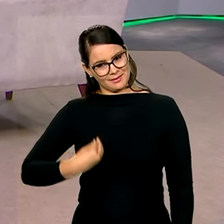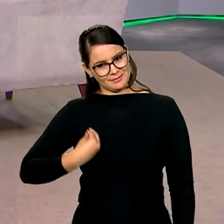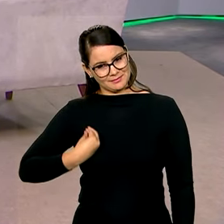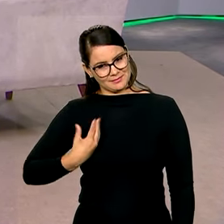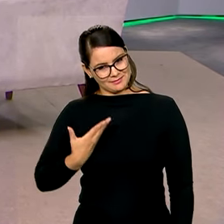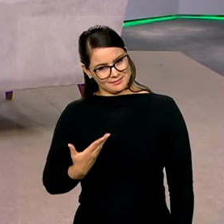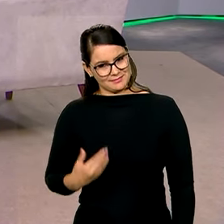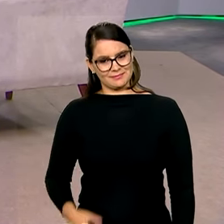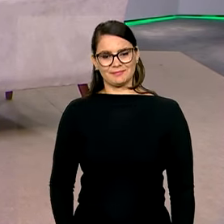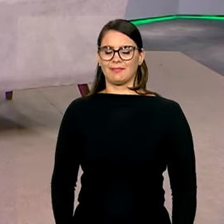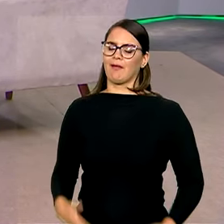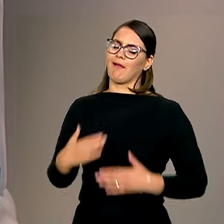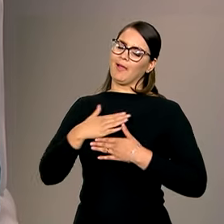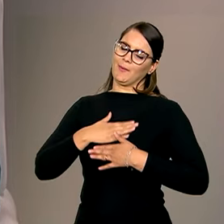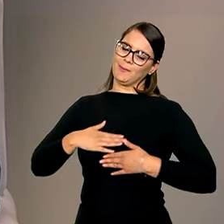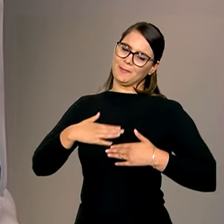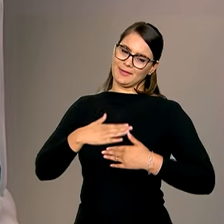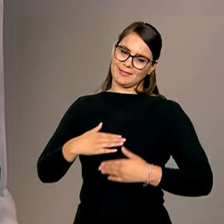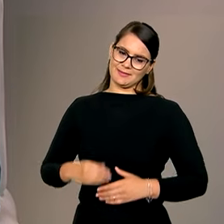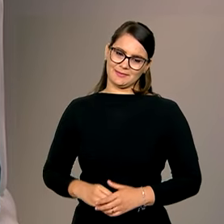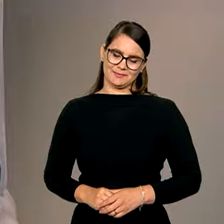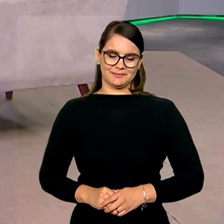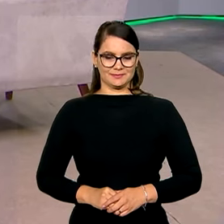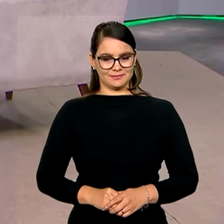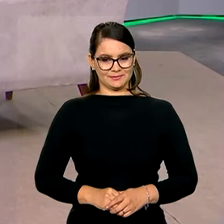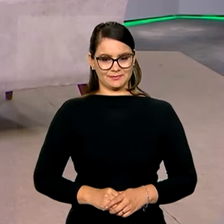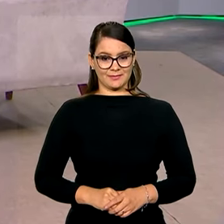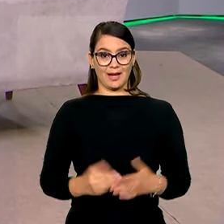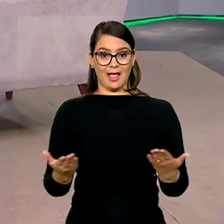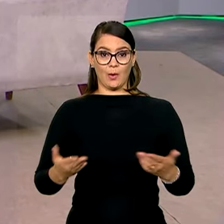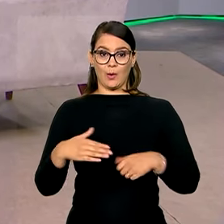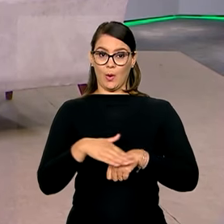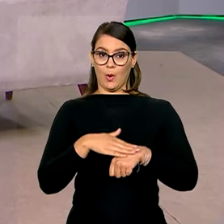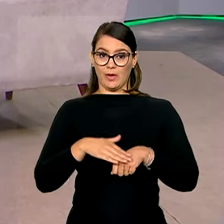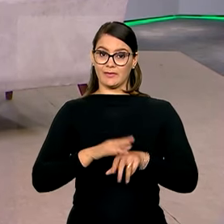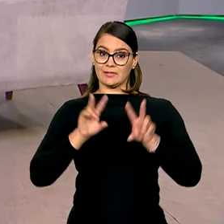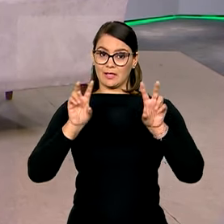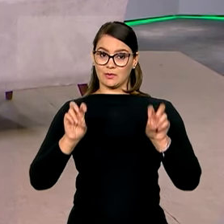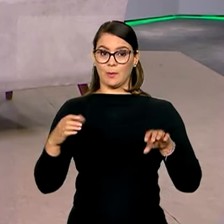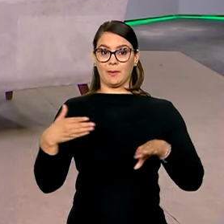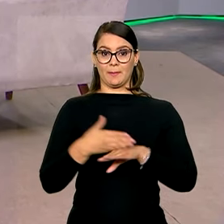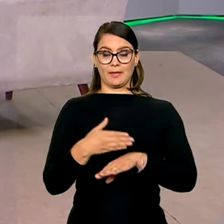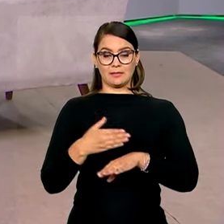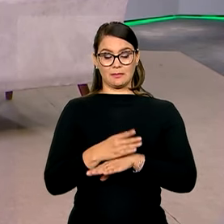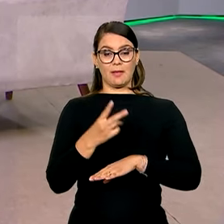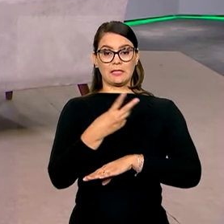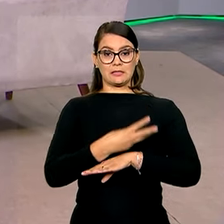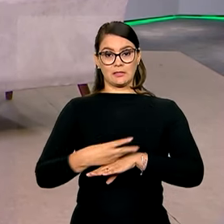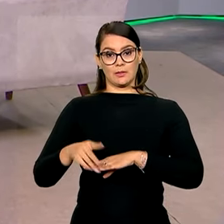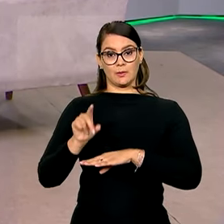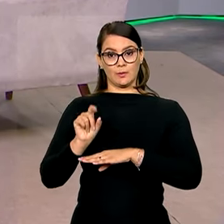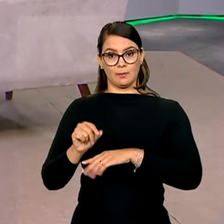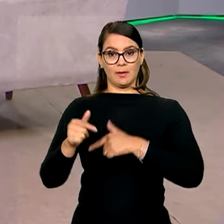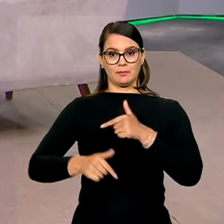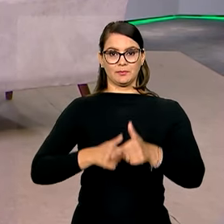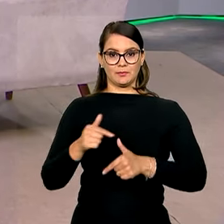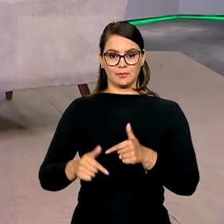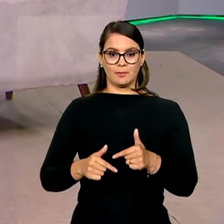em Dia. É um grande prazer estar aqui hoje. A gente vai conversar sobre a participação do IBAMA nessa operação de